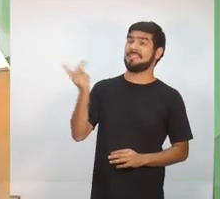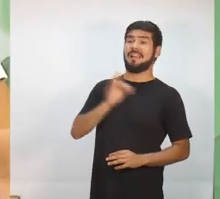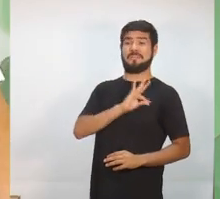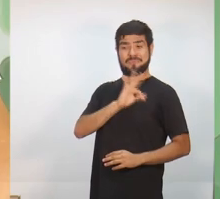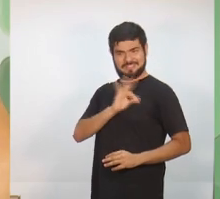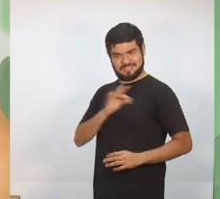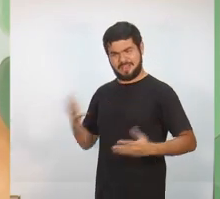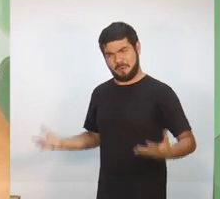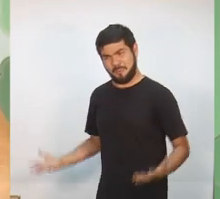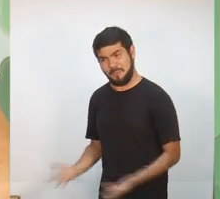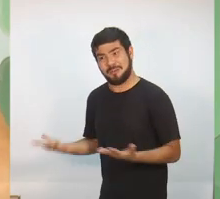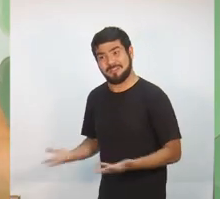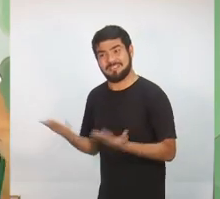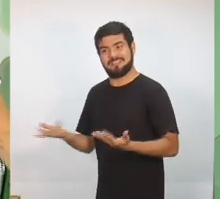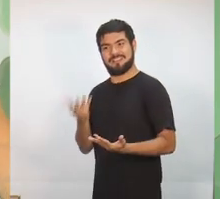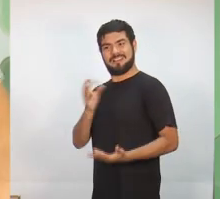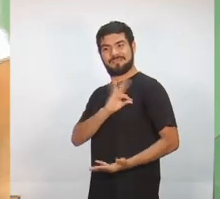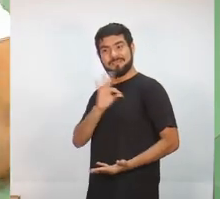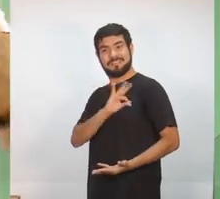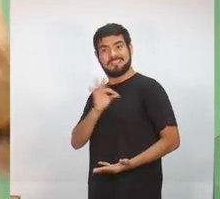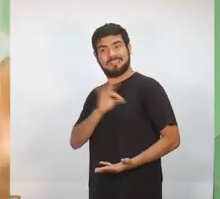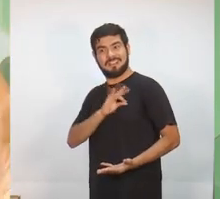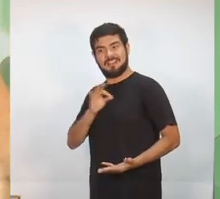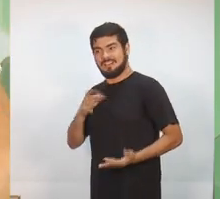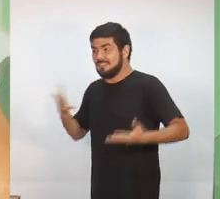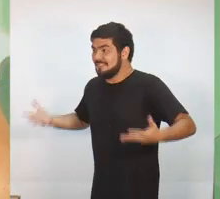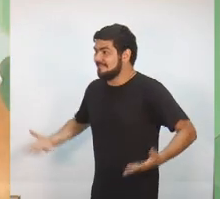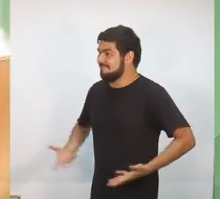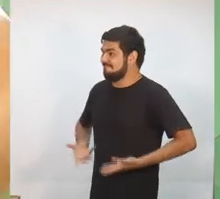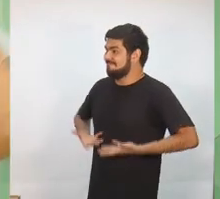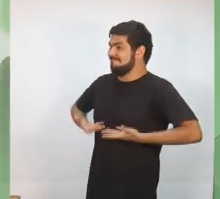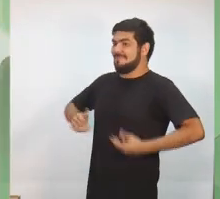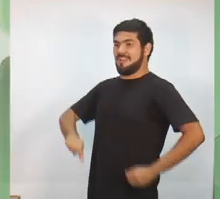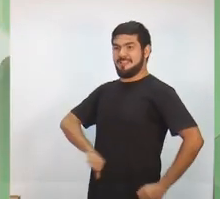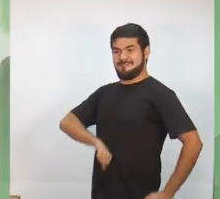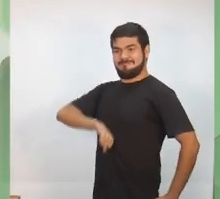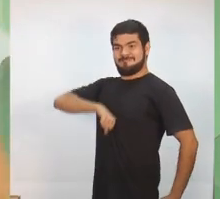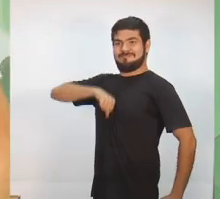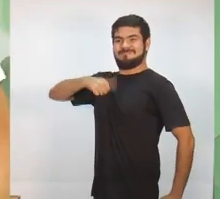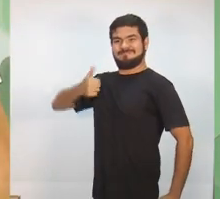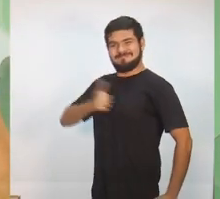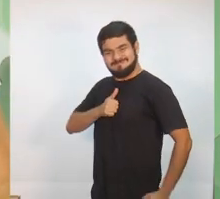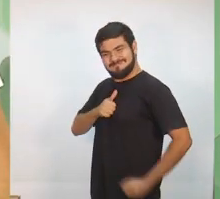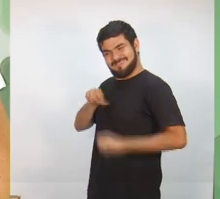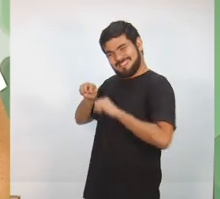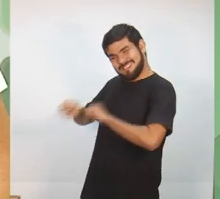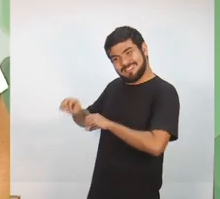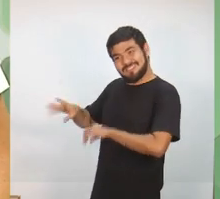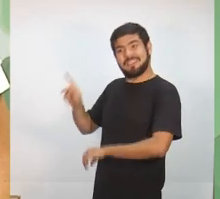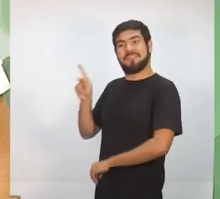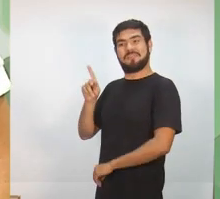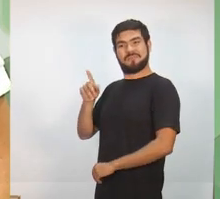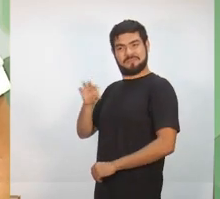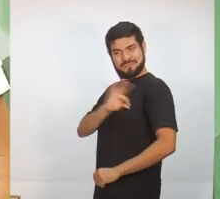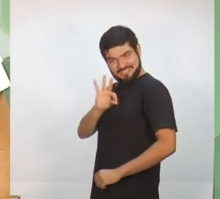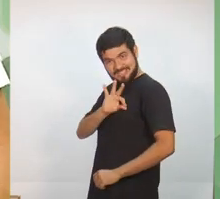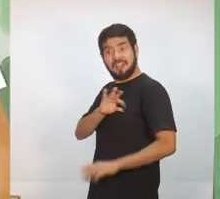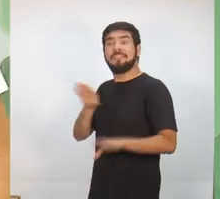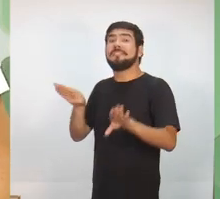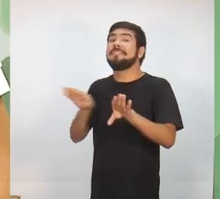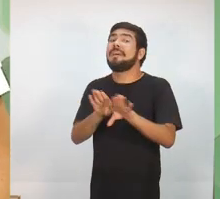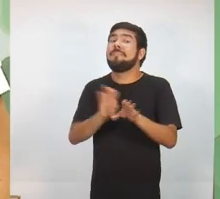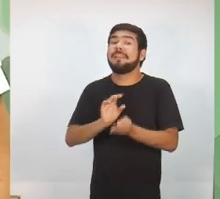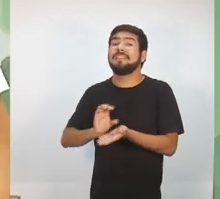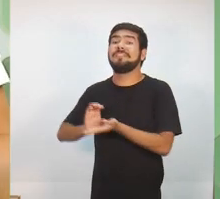motivar o policial, além de elevar a autoestima desse policial, estar presente com o policial nas ruas, nós vamos também